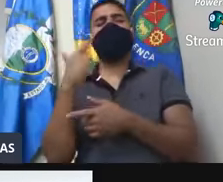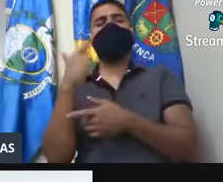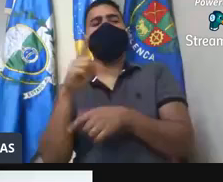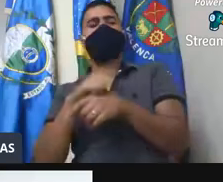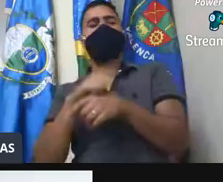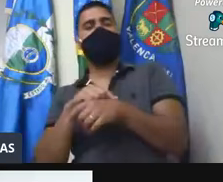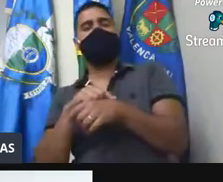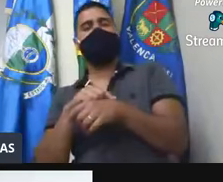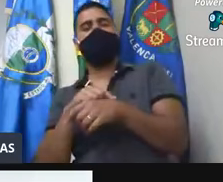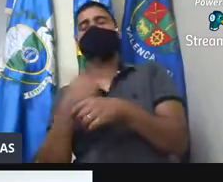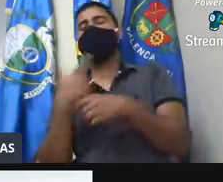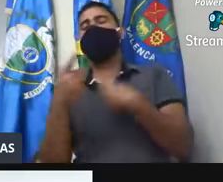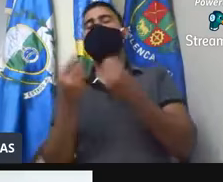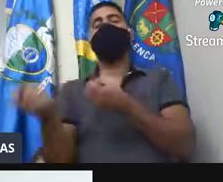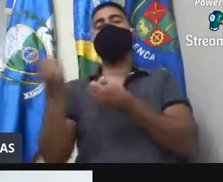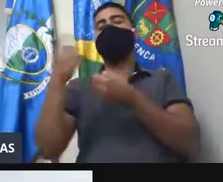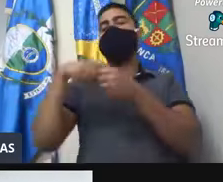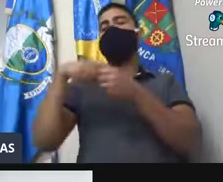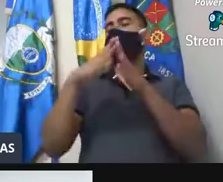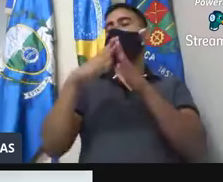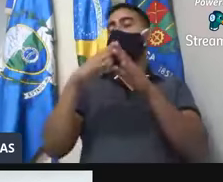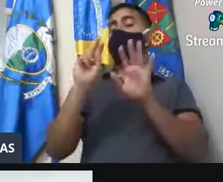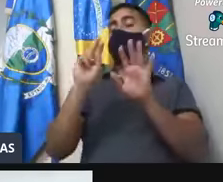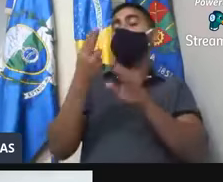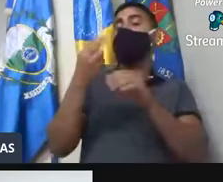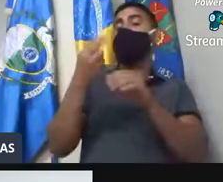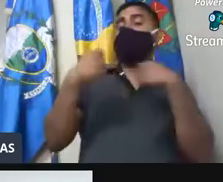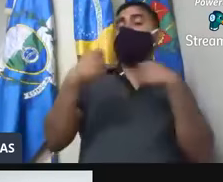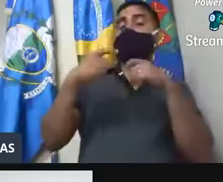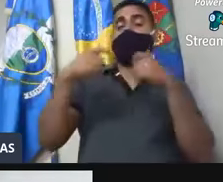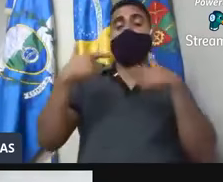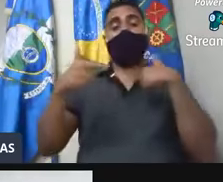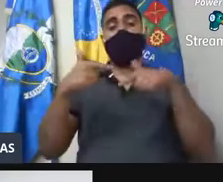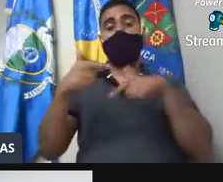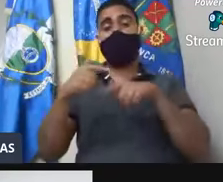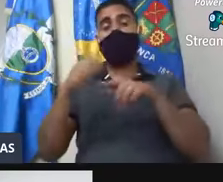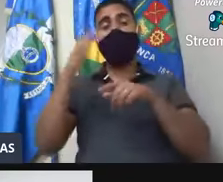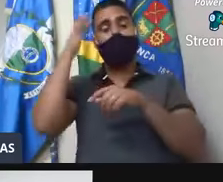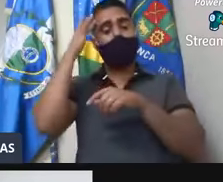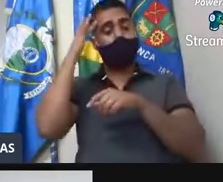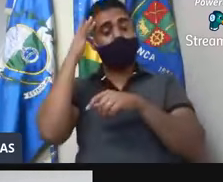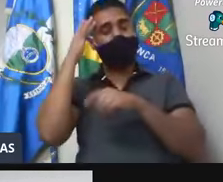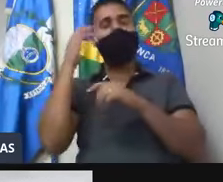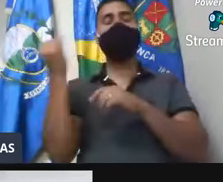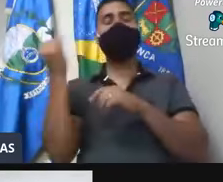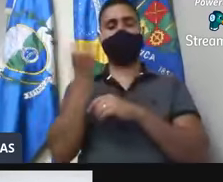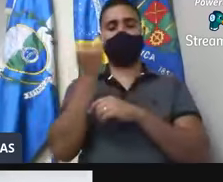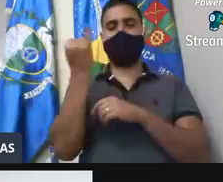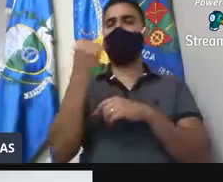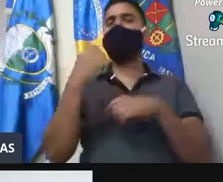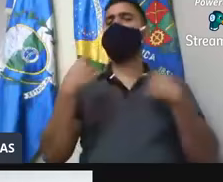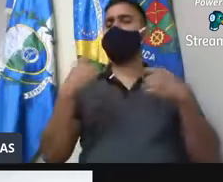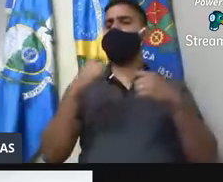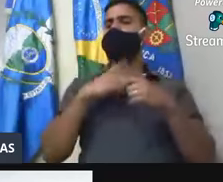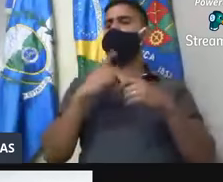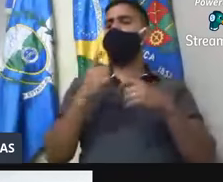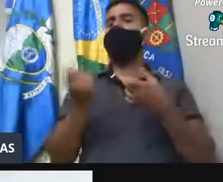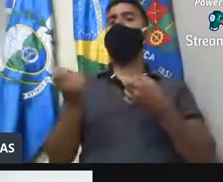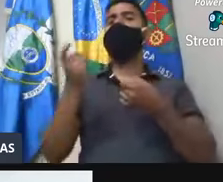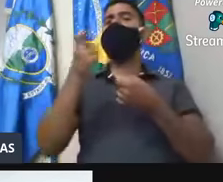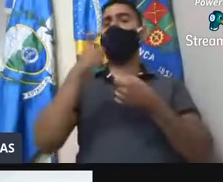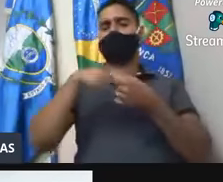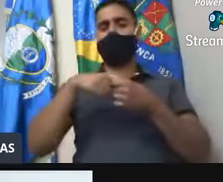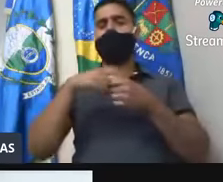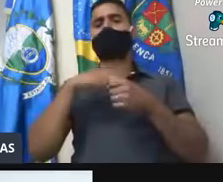casa, por conta de que tem que trabalhar também. Então, eu acho que isso é importância, principalmente, essa retomada desse